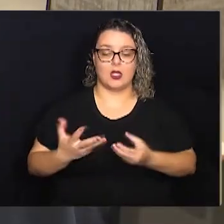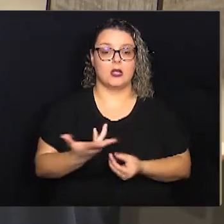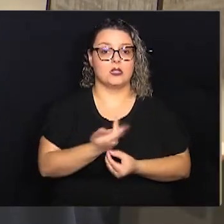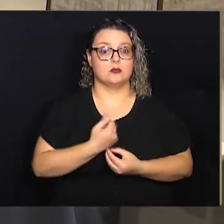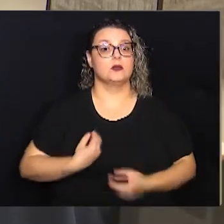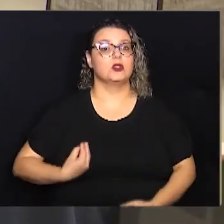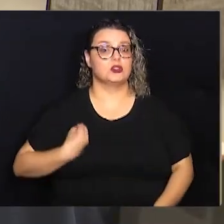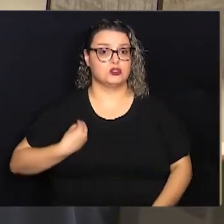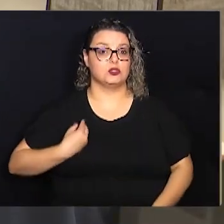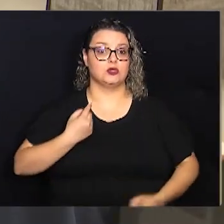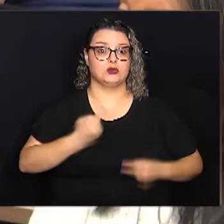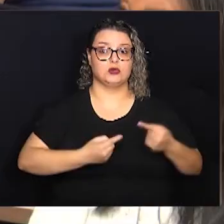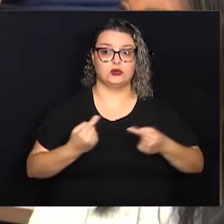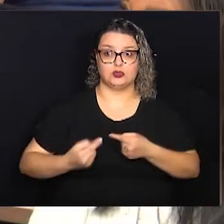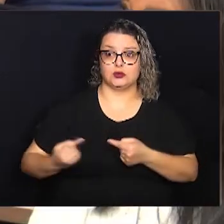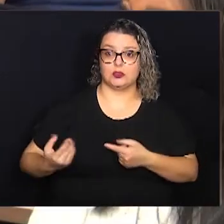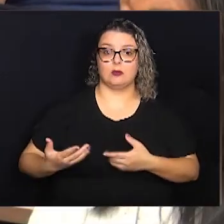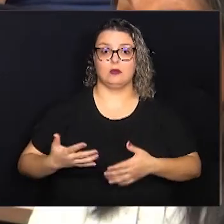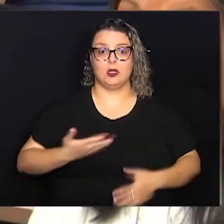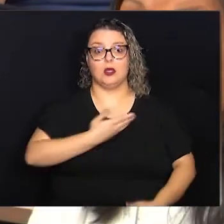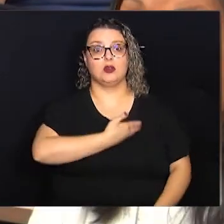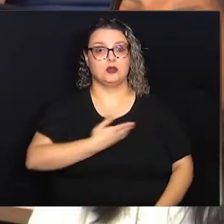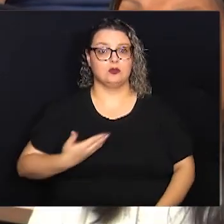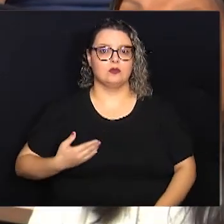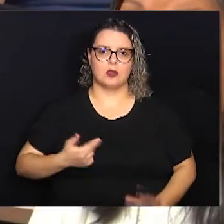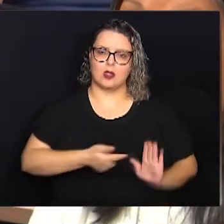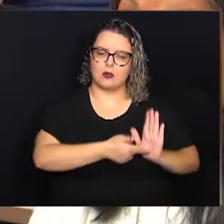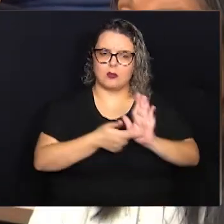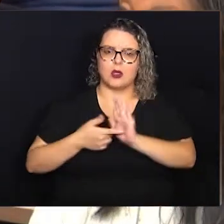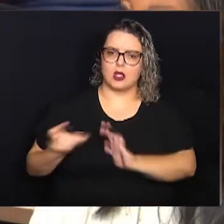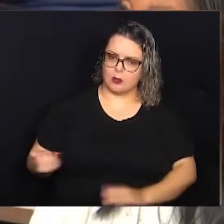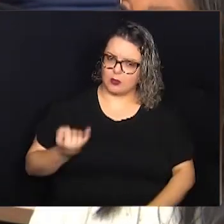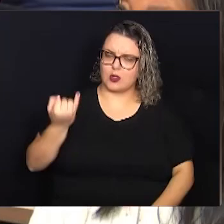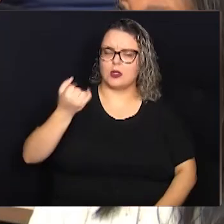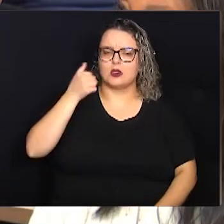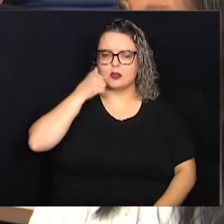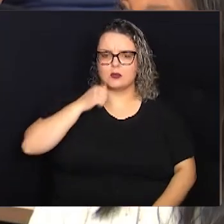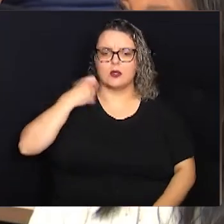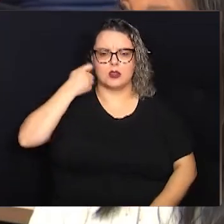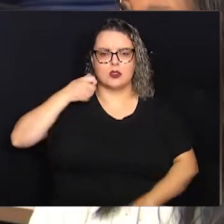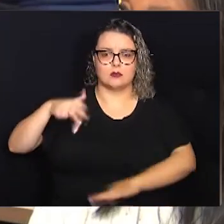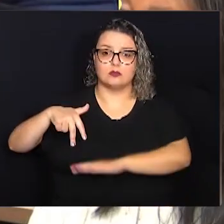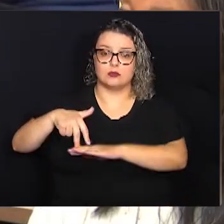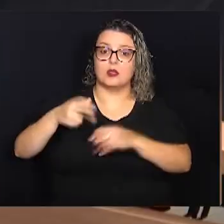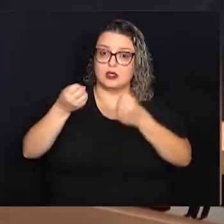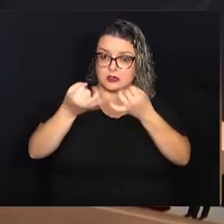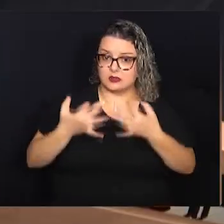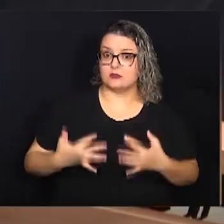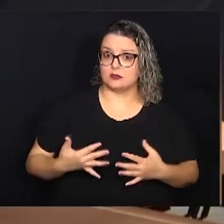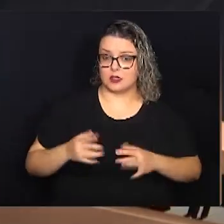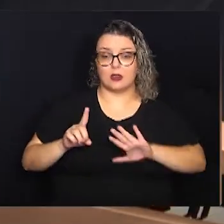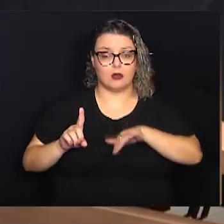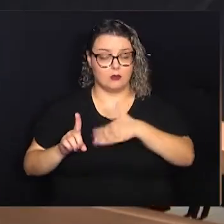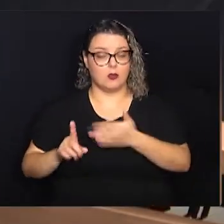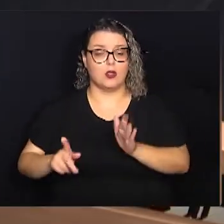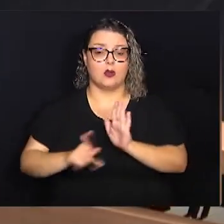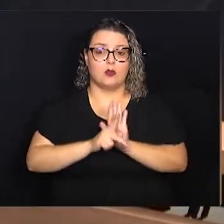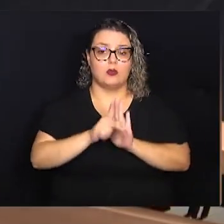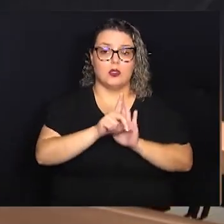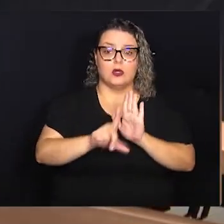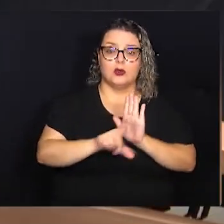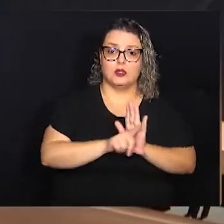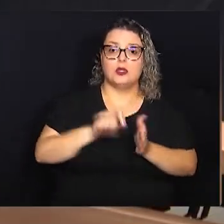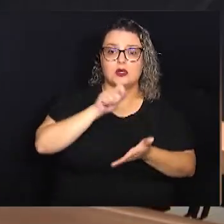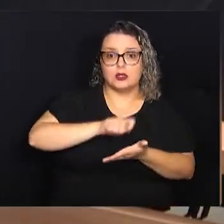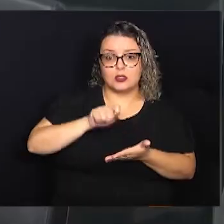classe artística esteve presente no debate público para expor a relevância da atriz, justificando a homenagem proposta